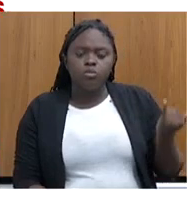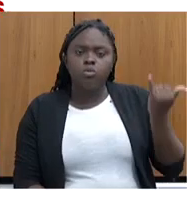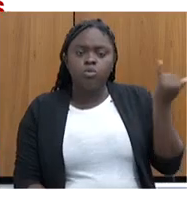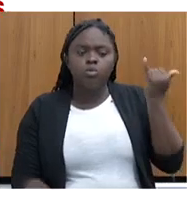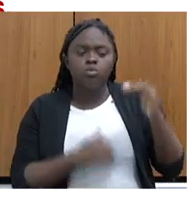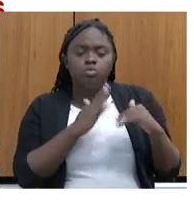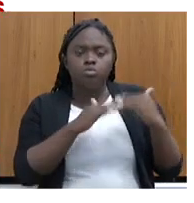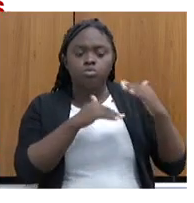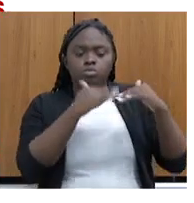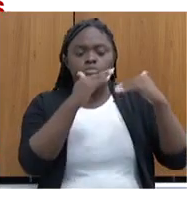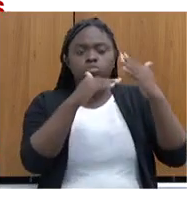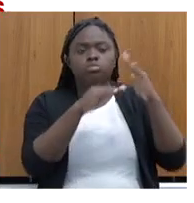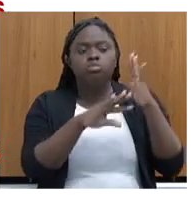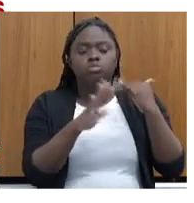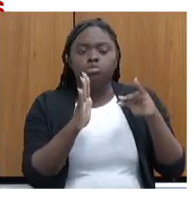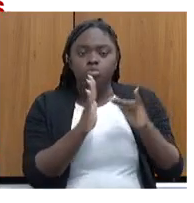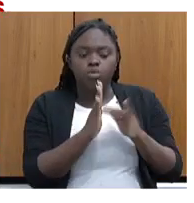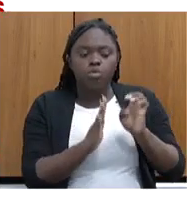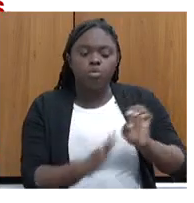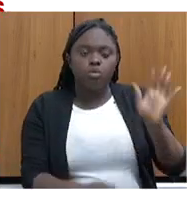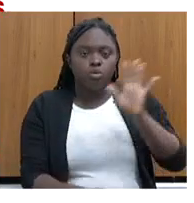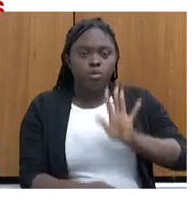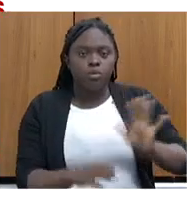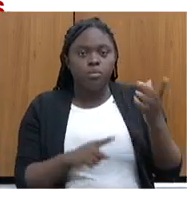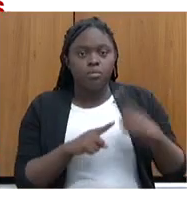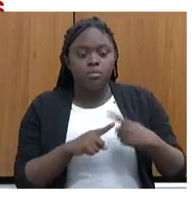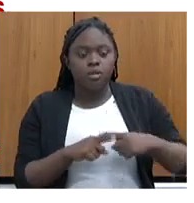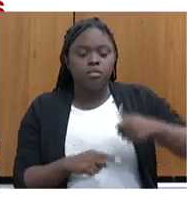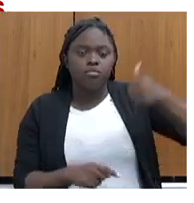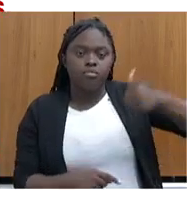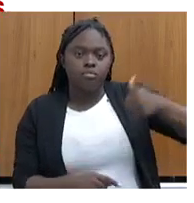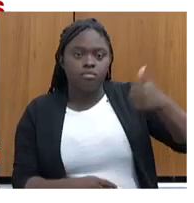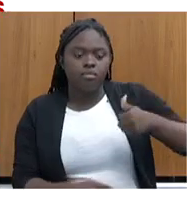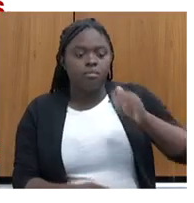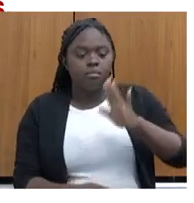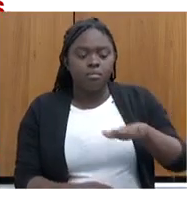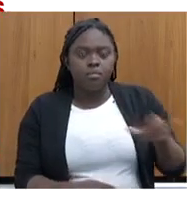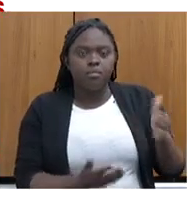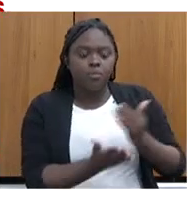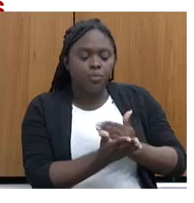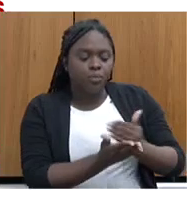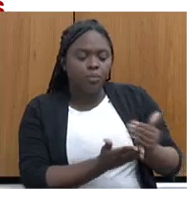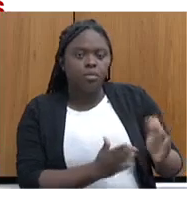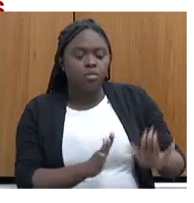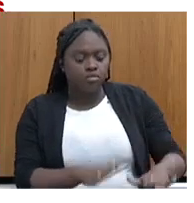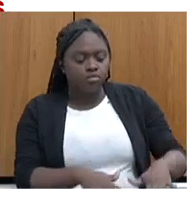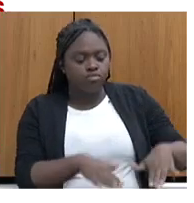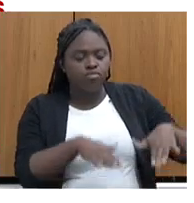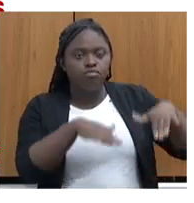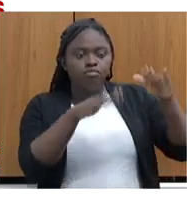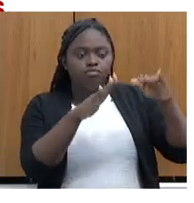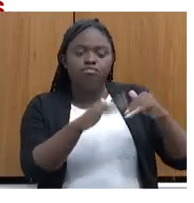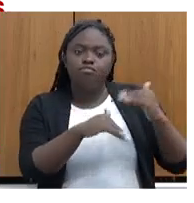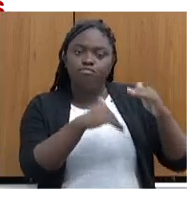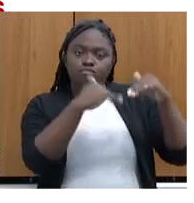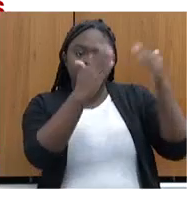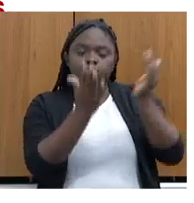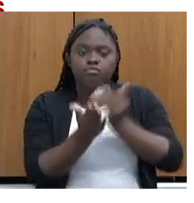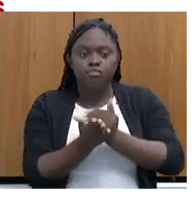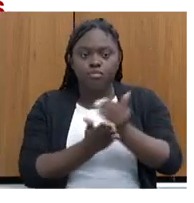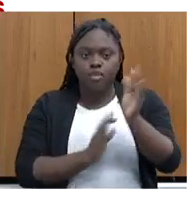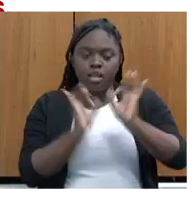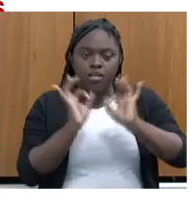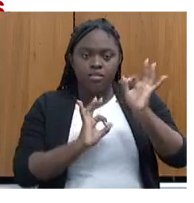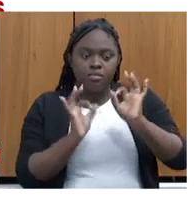de todo o Estado, porque é na primeira infância que começa a grande formação. Nós estamos iniciando esse plano estadual e